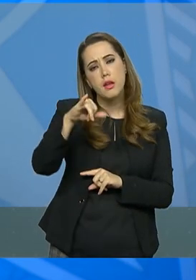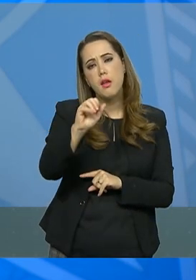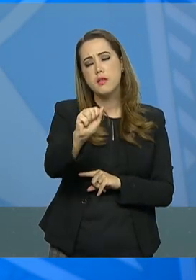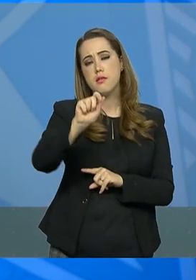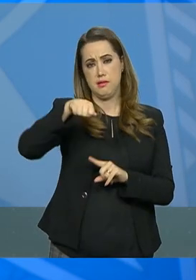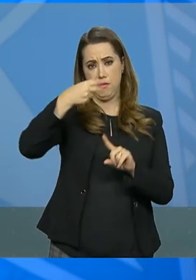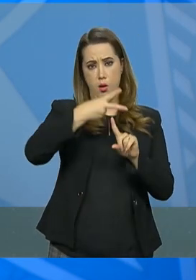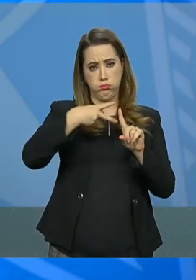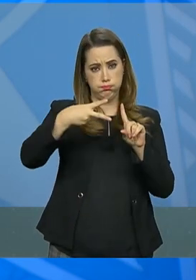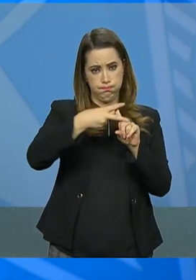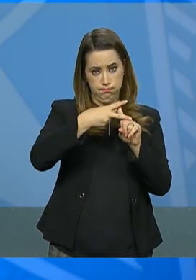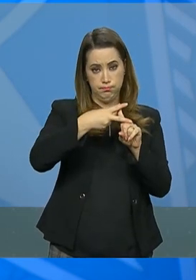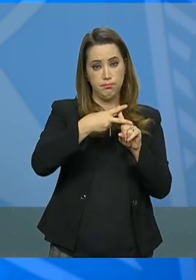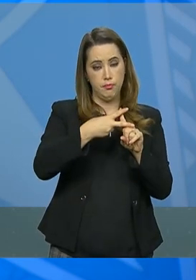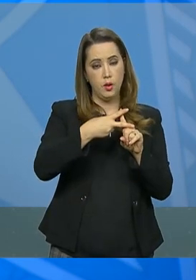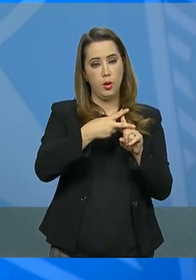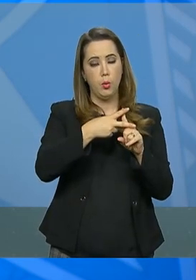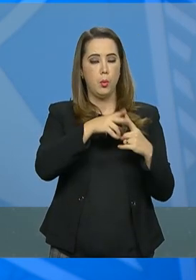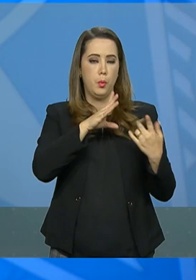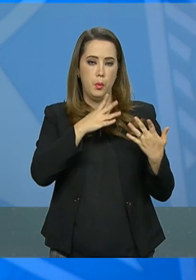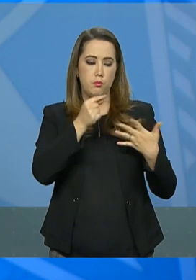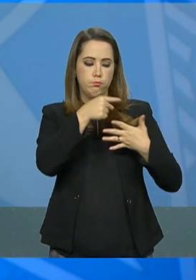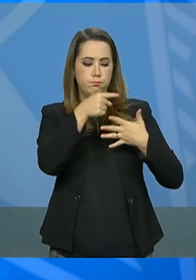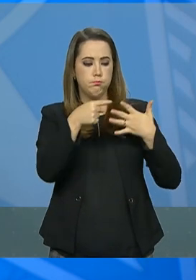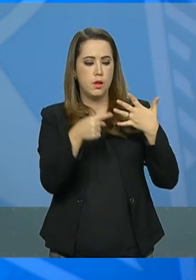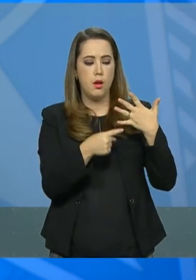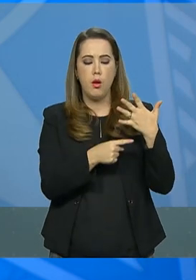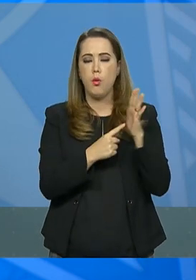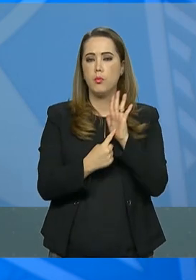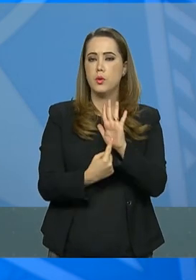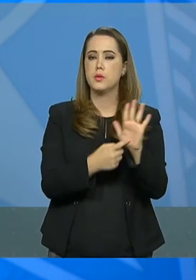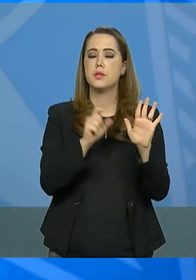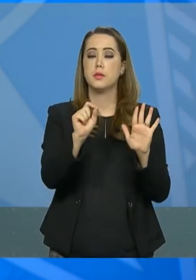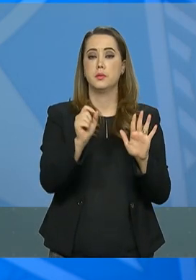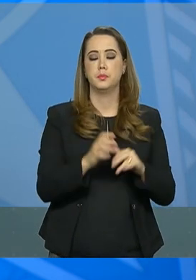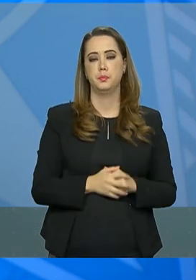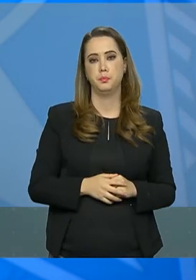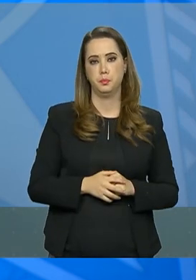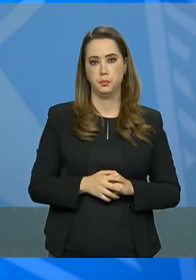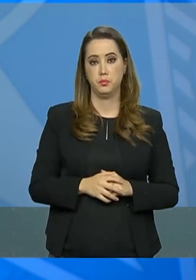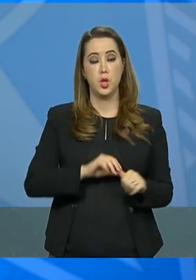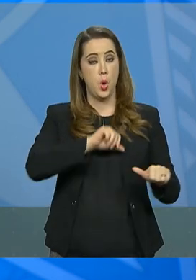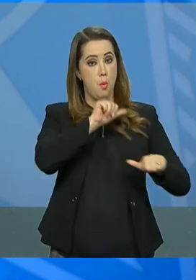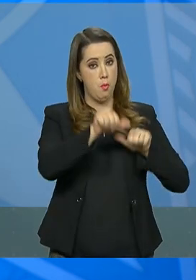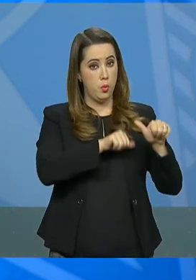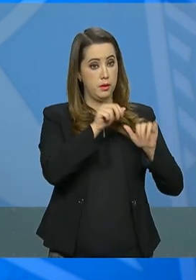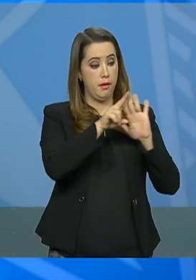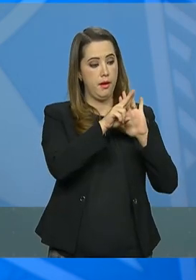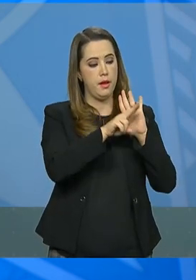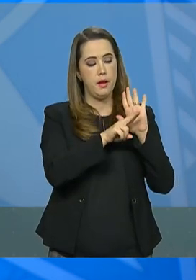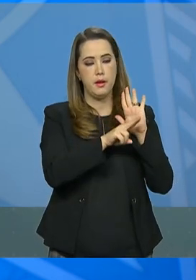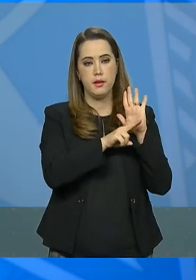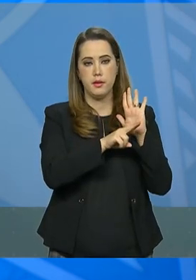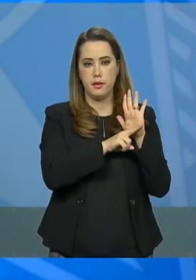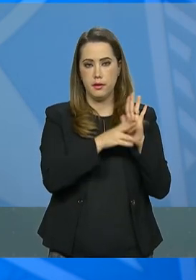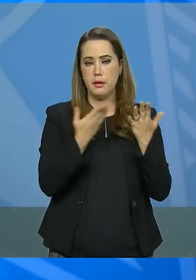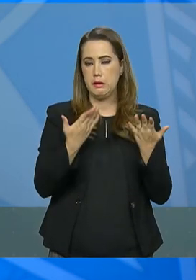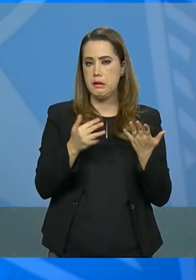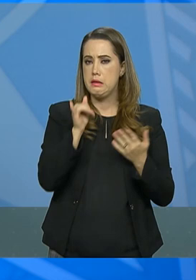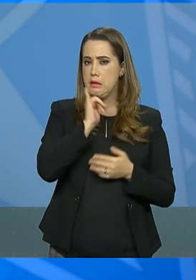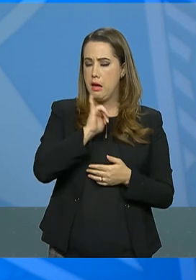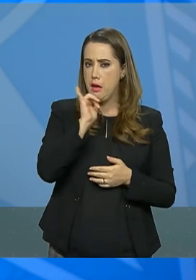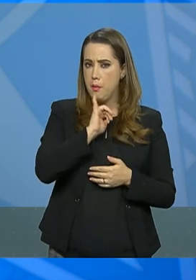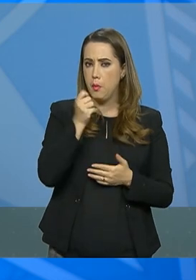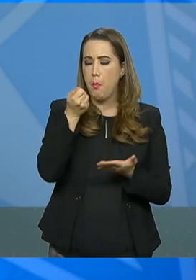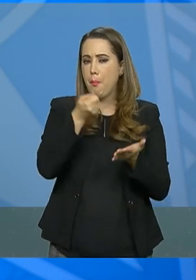ela prevê o seguinte. Altera regras de concessão de benefícios, como auxílio